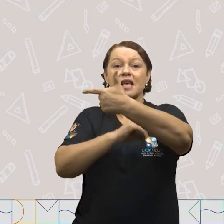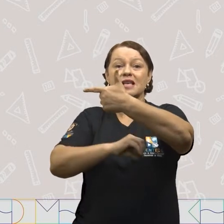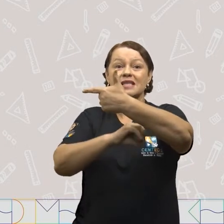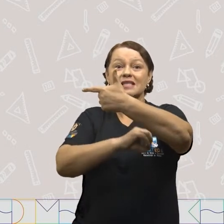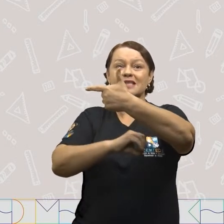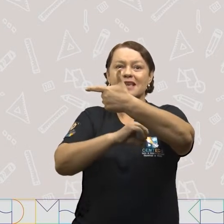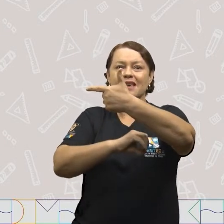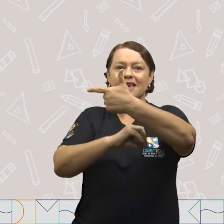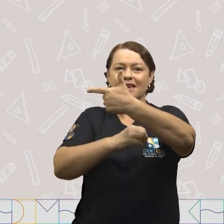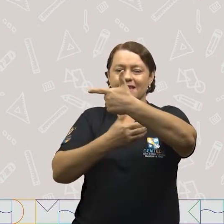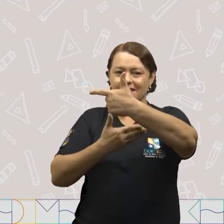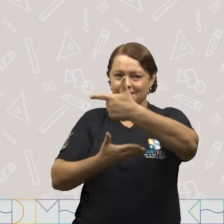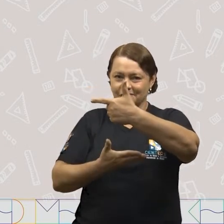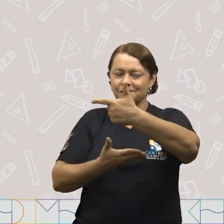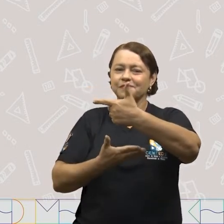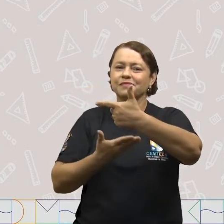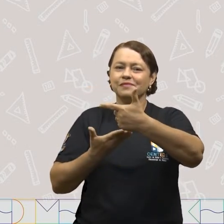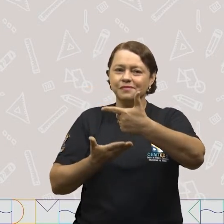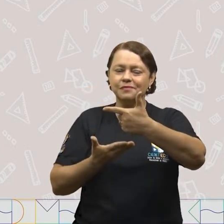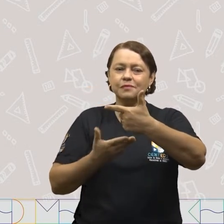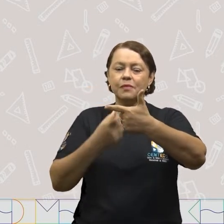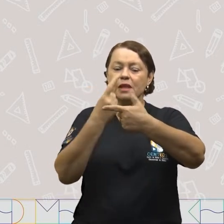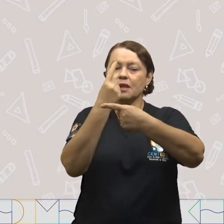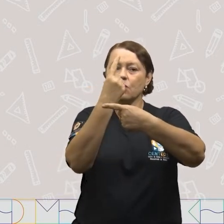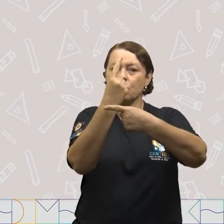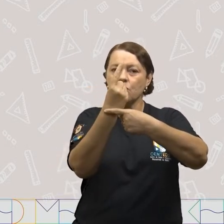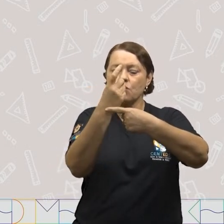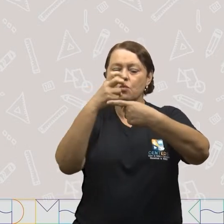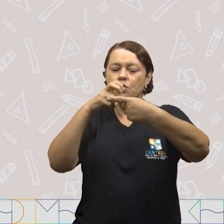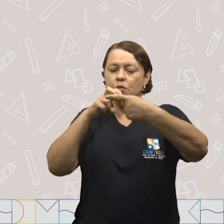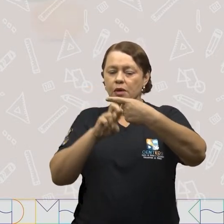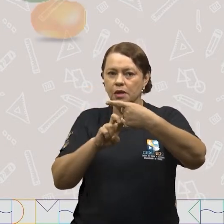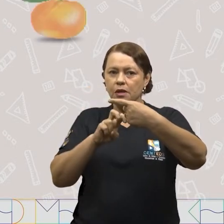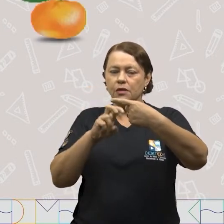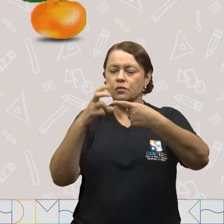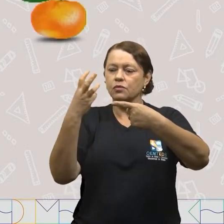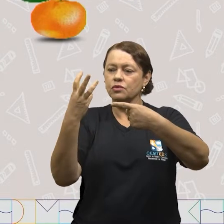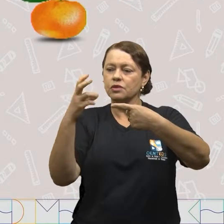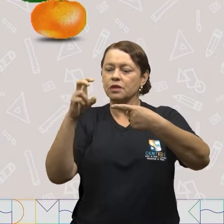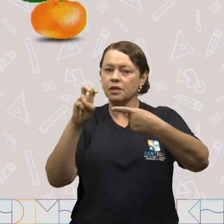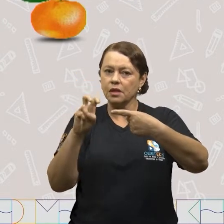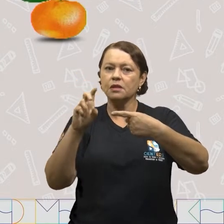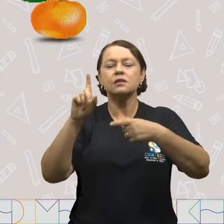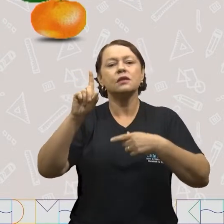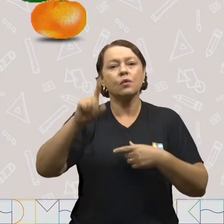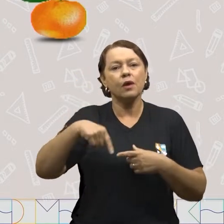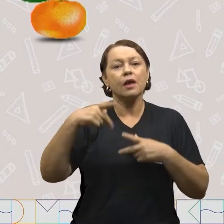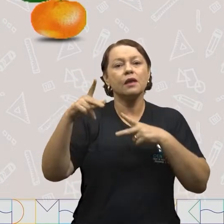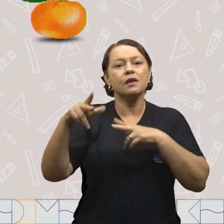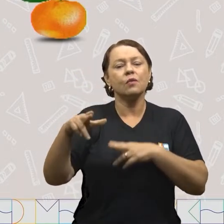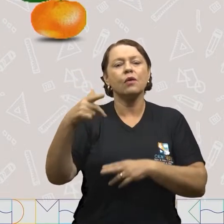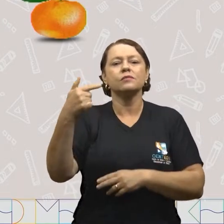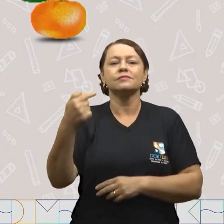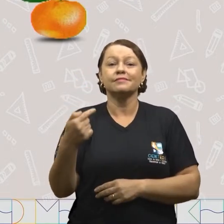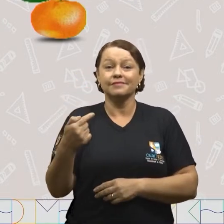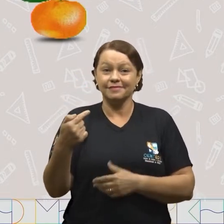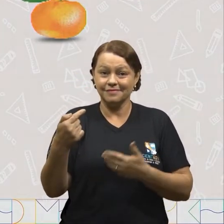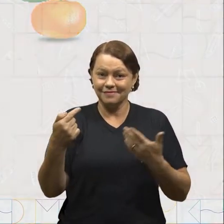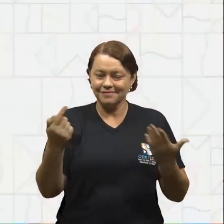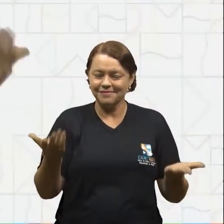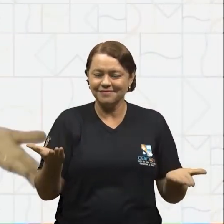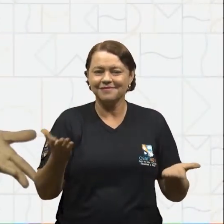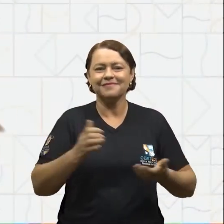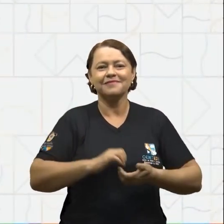é o resto da divisão. E a quinta parte de trinta e cinco é igual a sete.